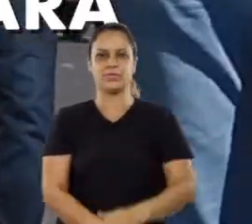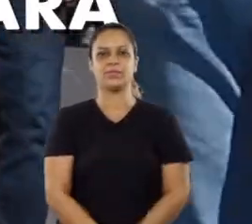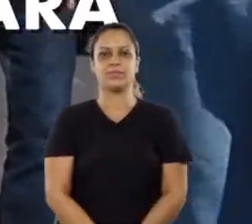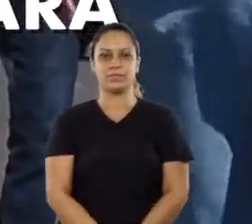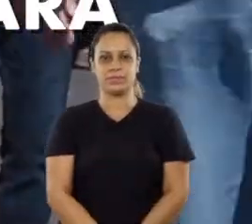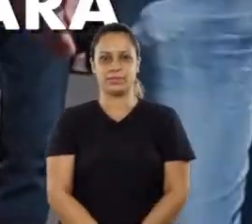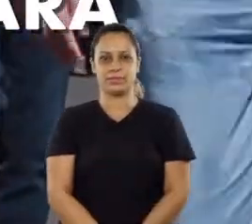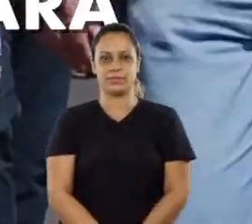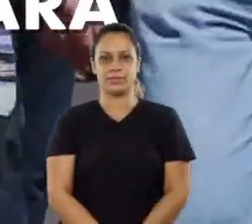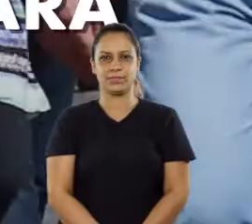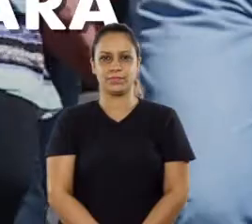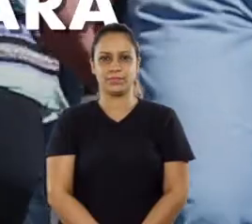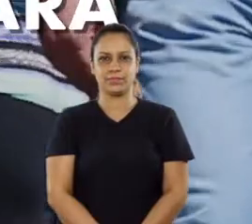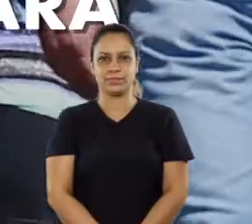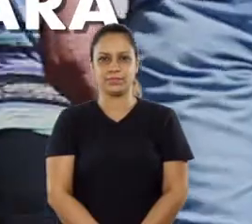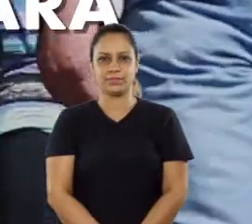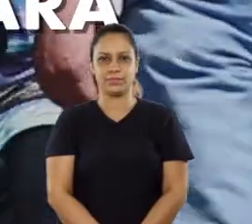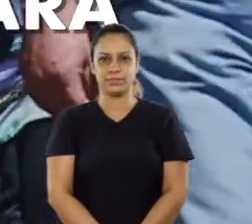povo.